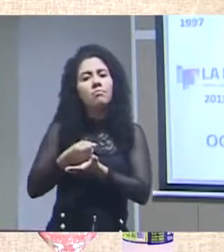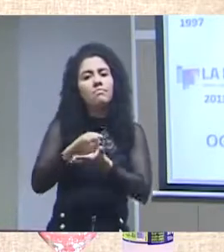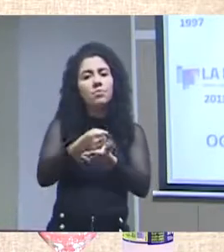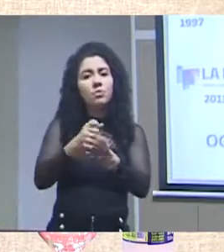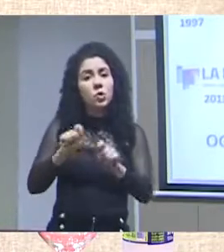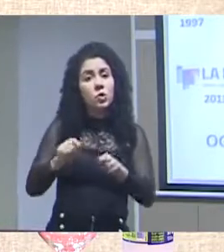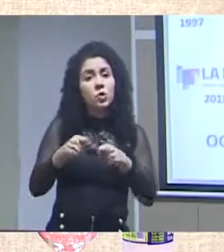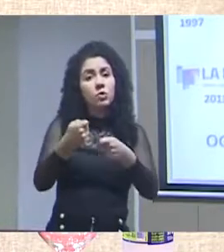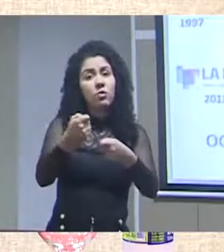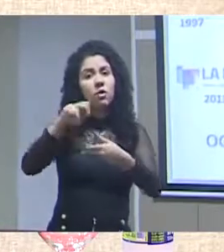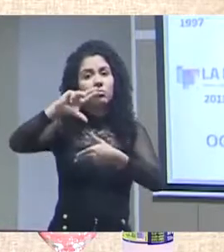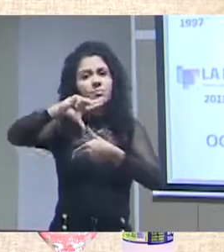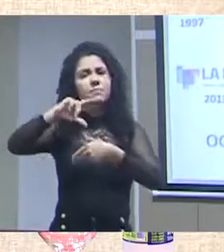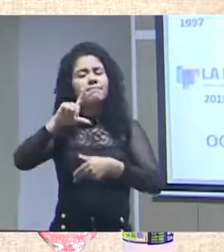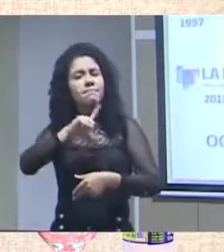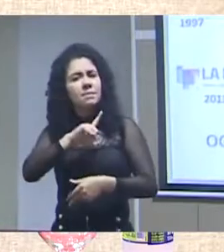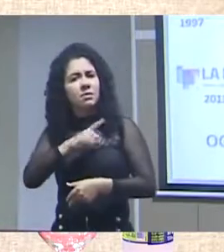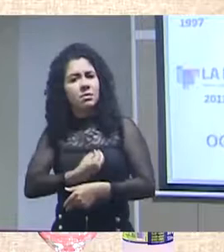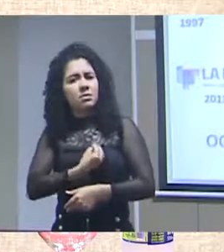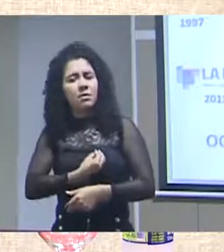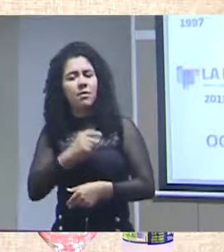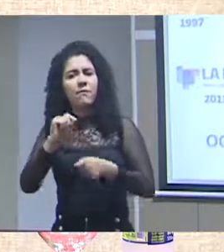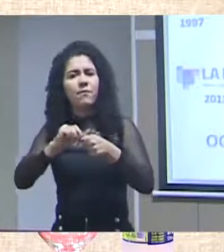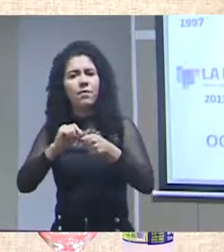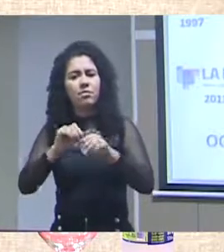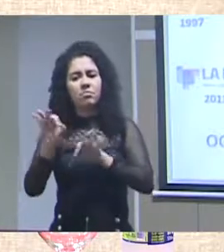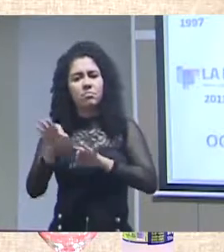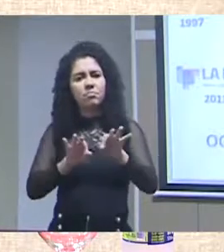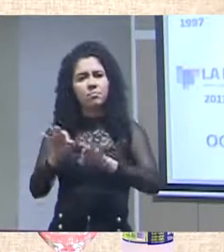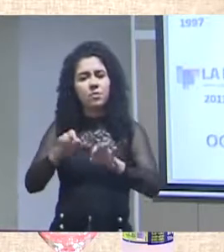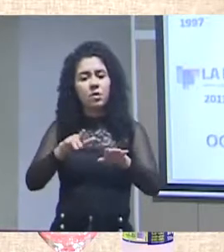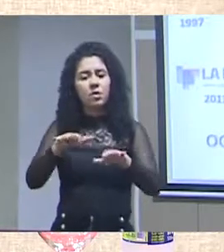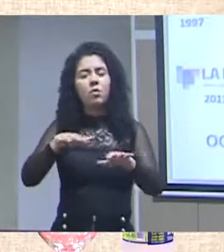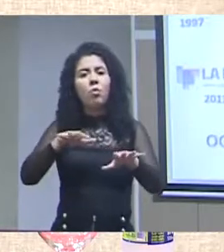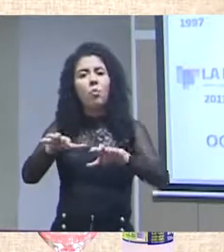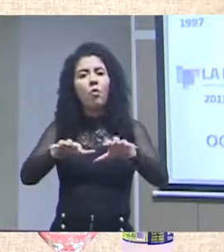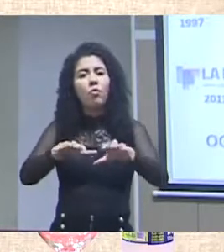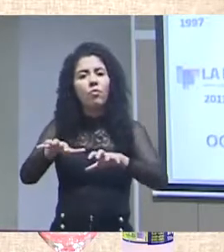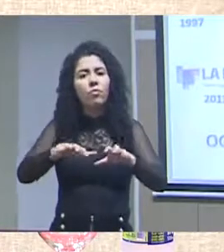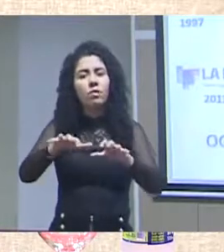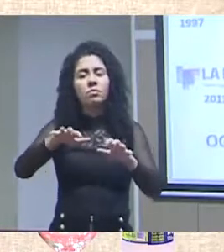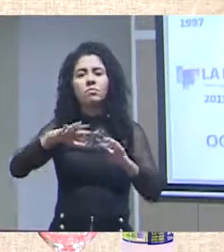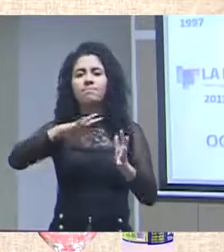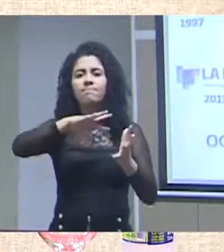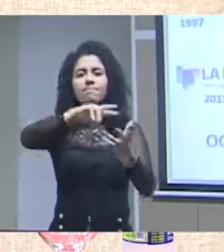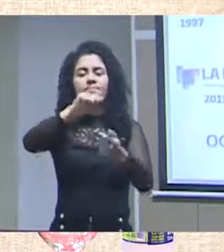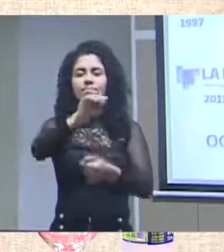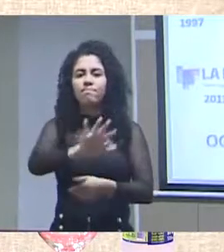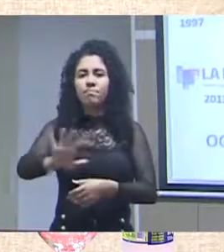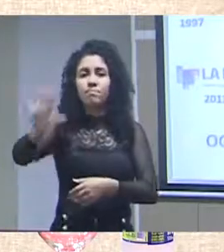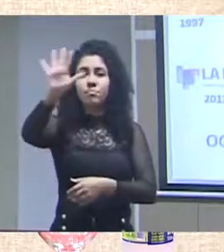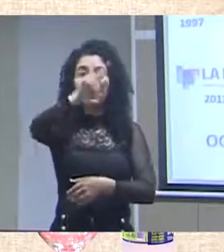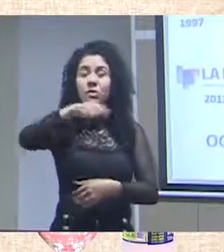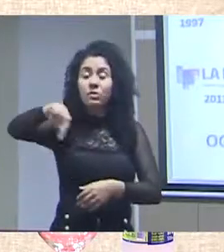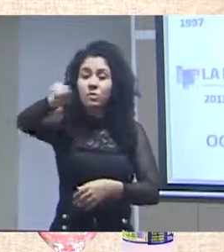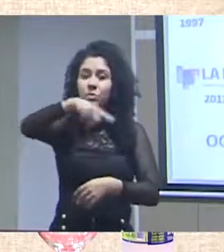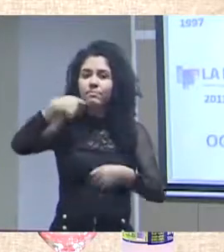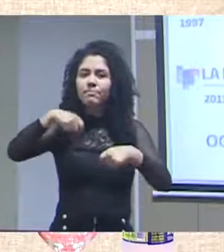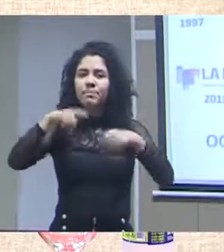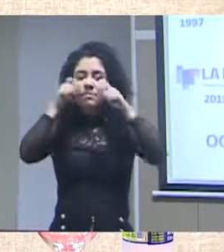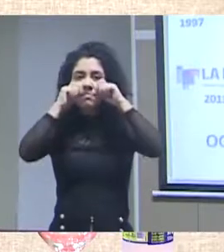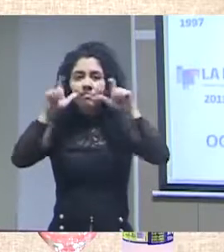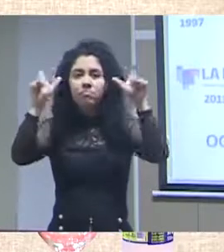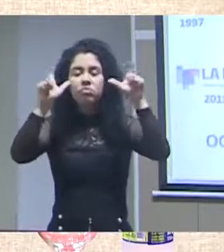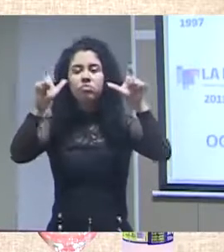esforços que a América Latina vem fazendo nesse movimento global. Então, a primeira coisa que eu acho que a gente precisa prestar atenção